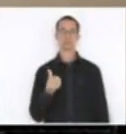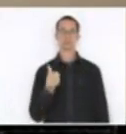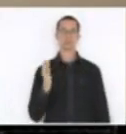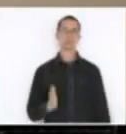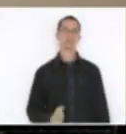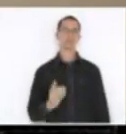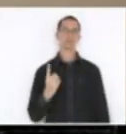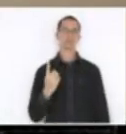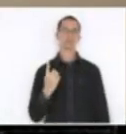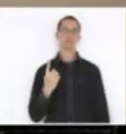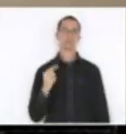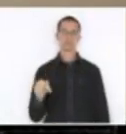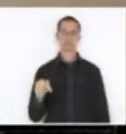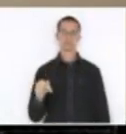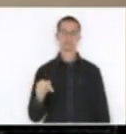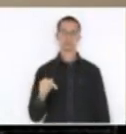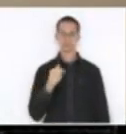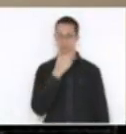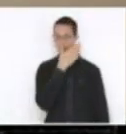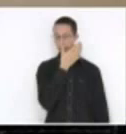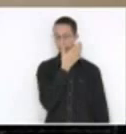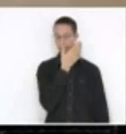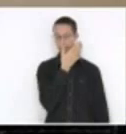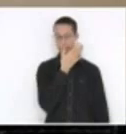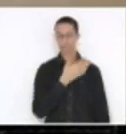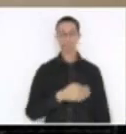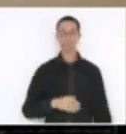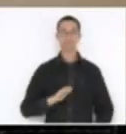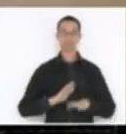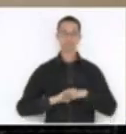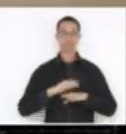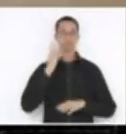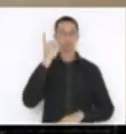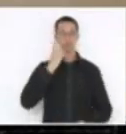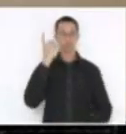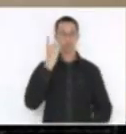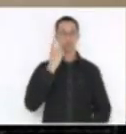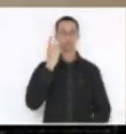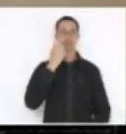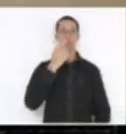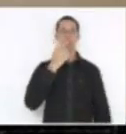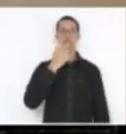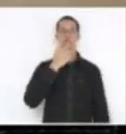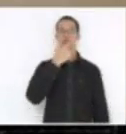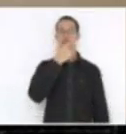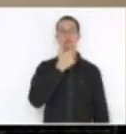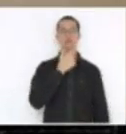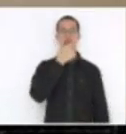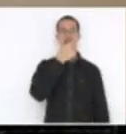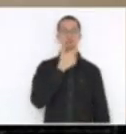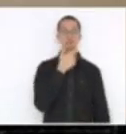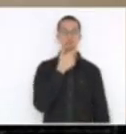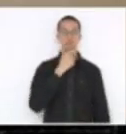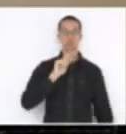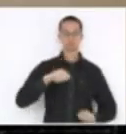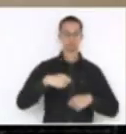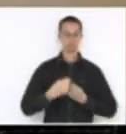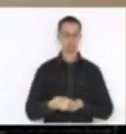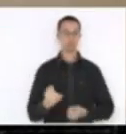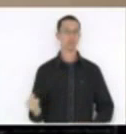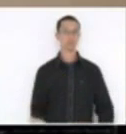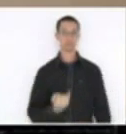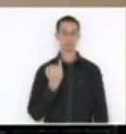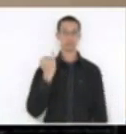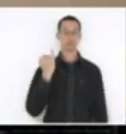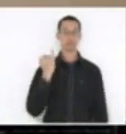de autoria do eminente deputado Aldo Schneider, declara de utilidade pública